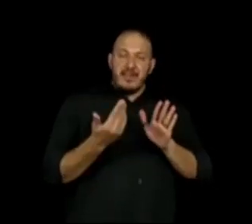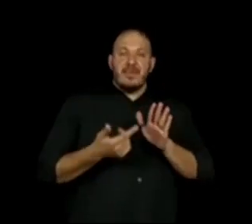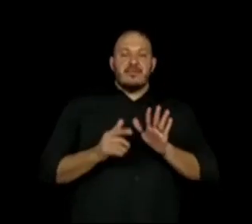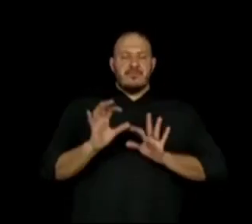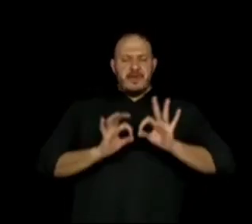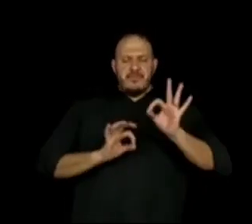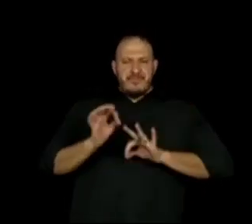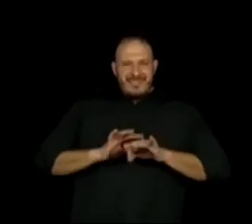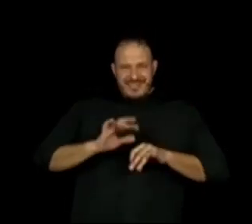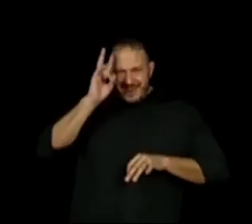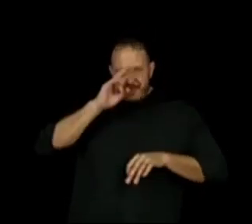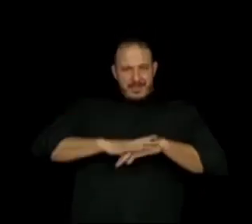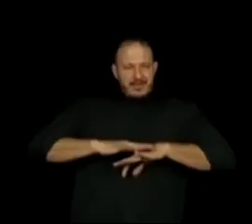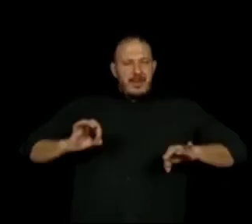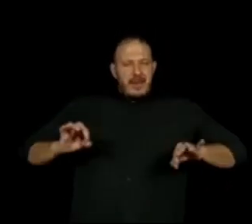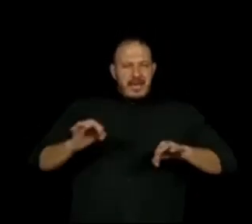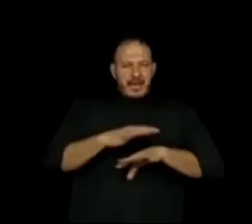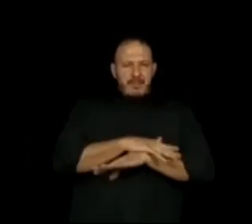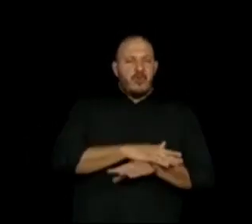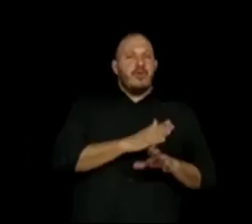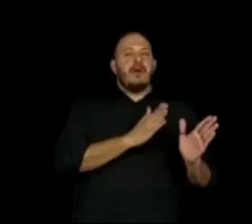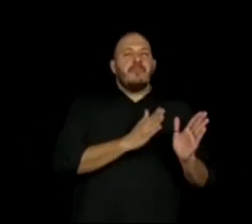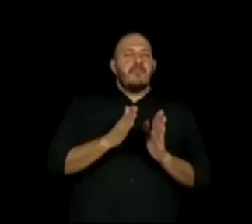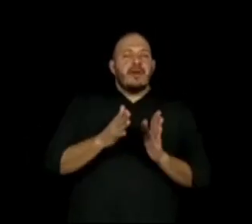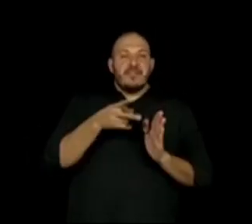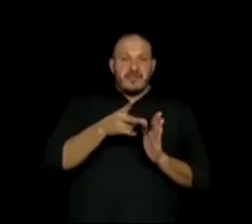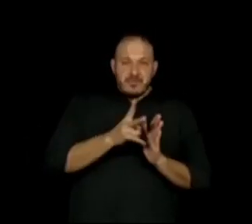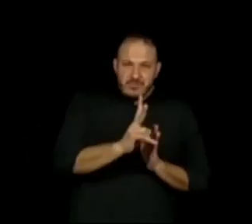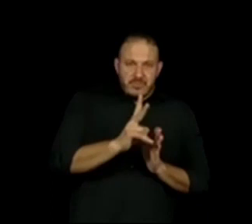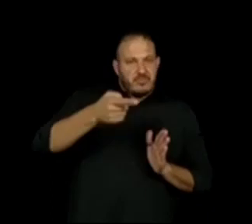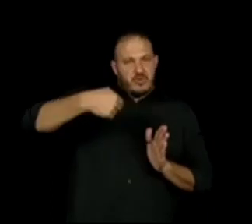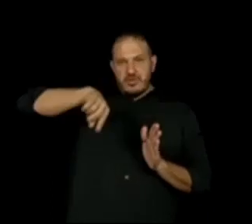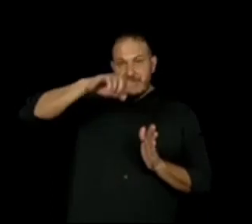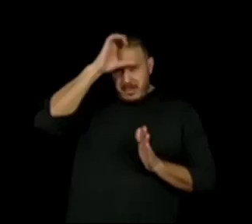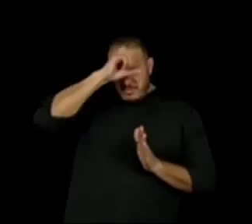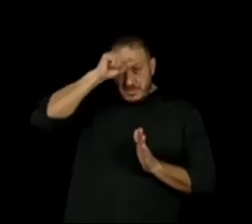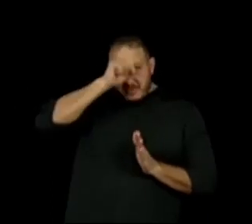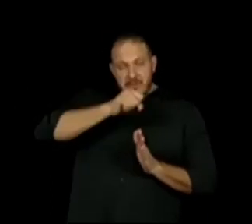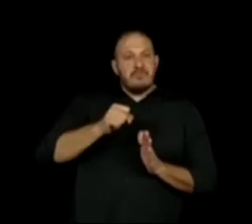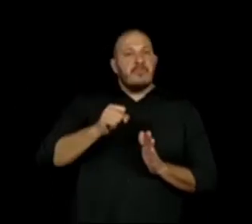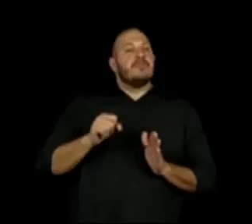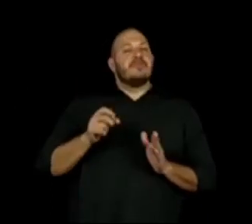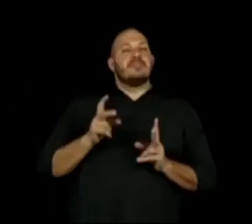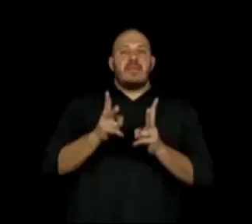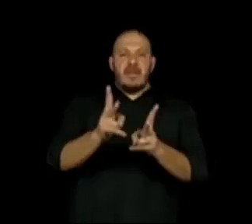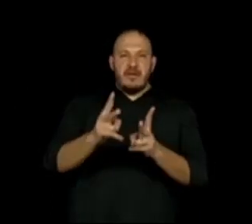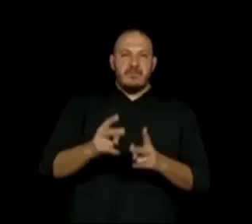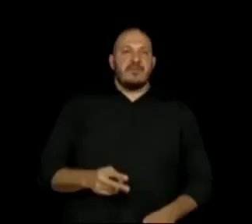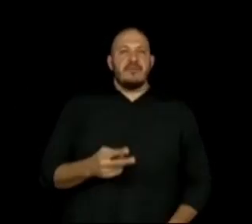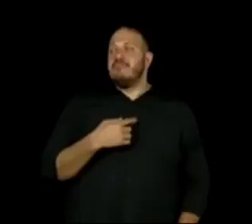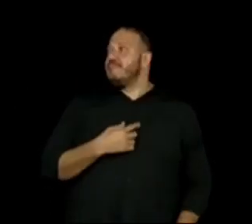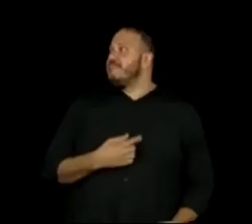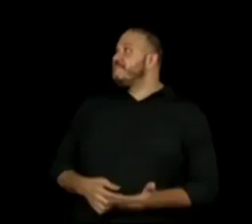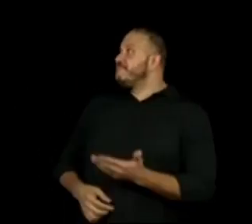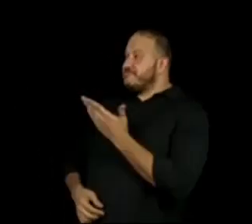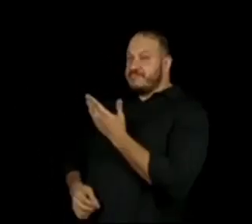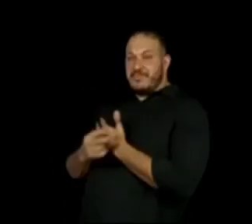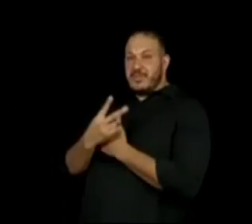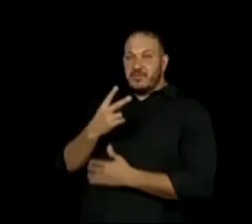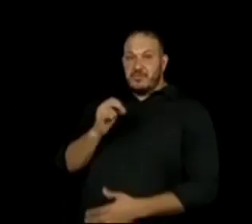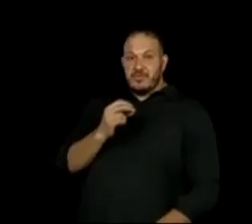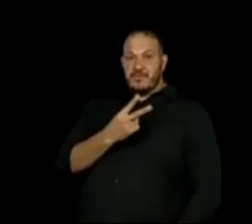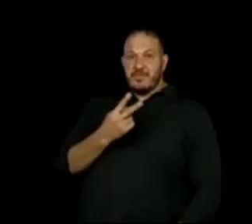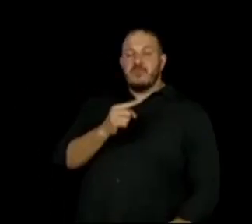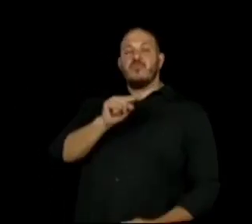da sequência didática 2 do Aprender Sempre, volume 3, de 2021, a qual teve por